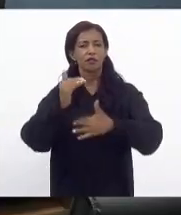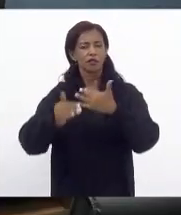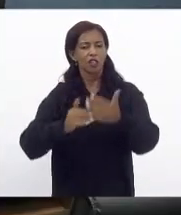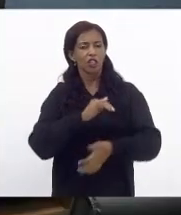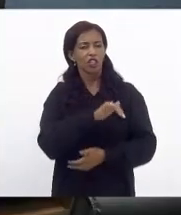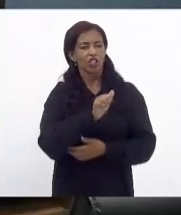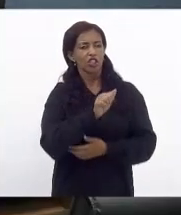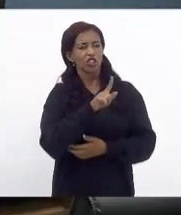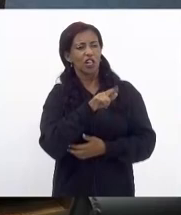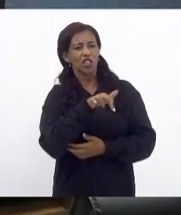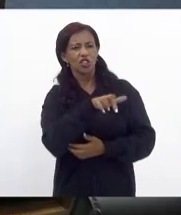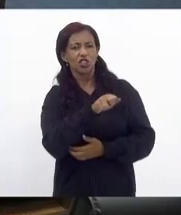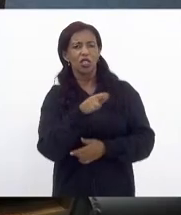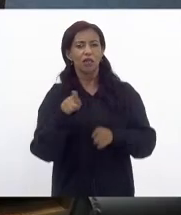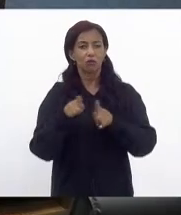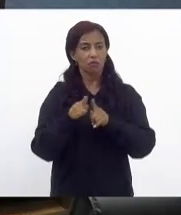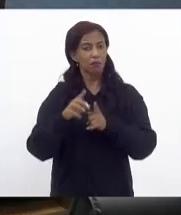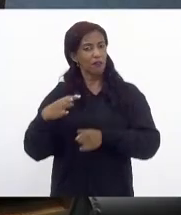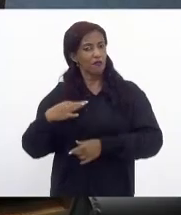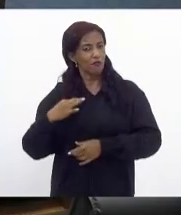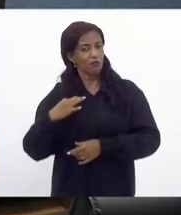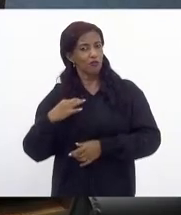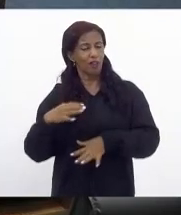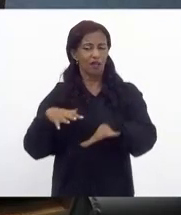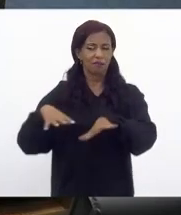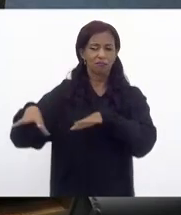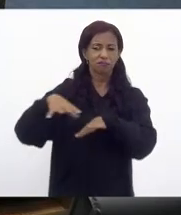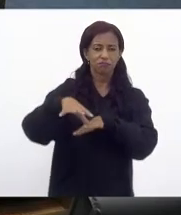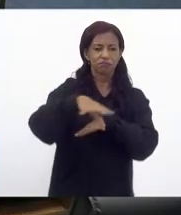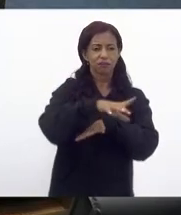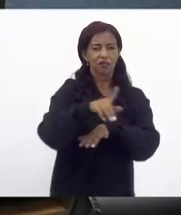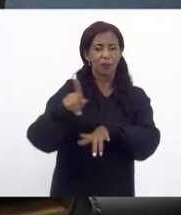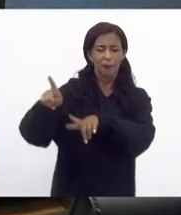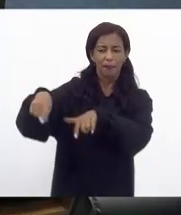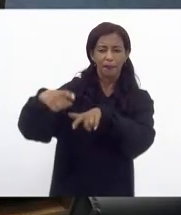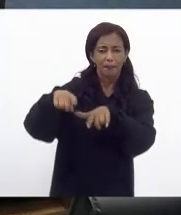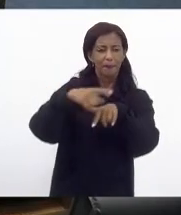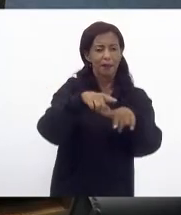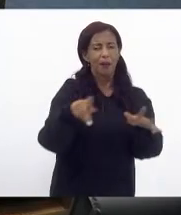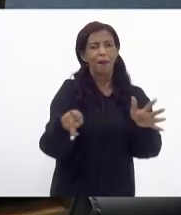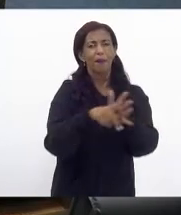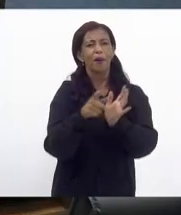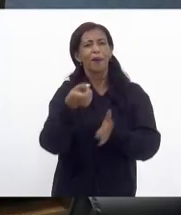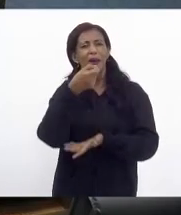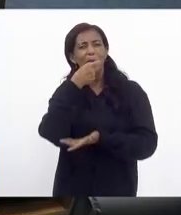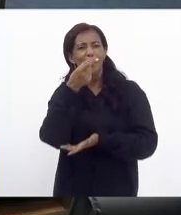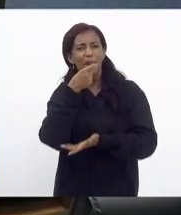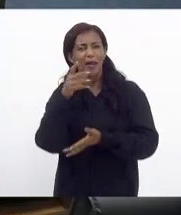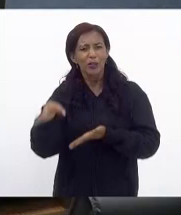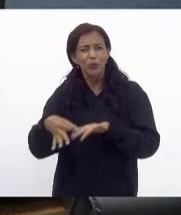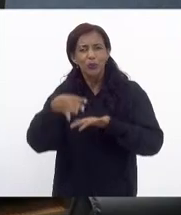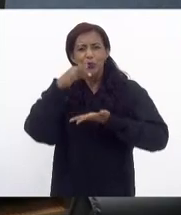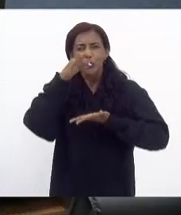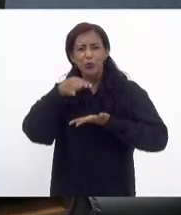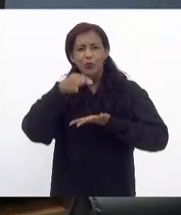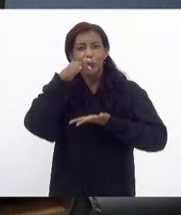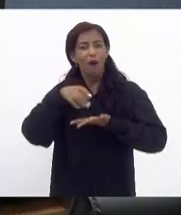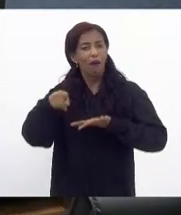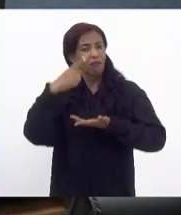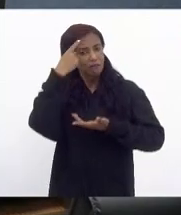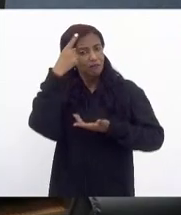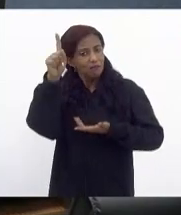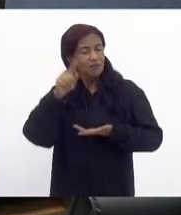comunitários em algumas áreas inclusive com plantas medicinais essa